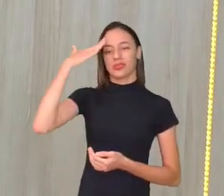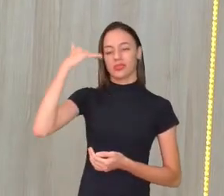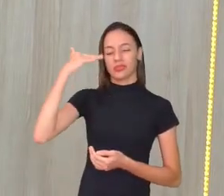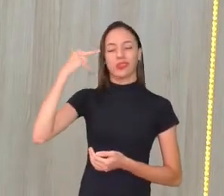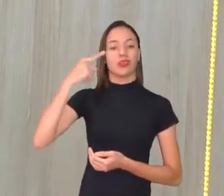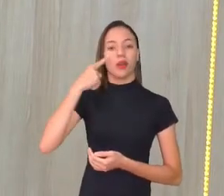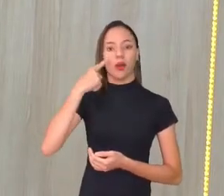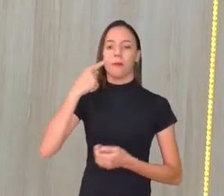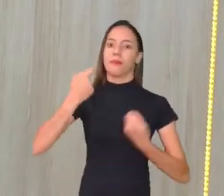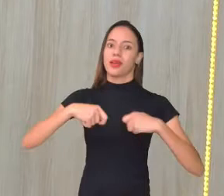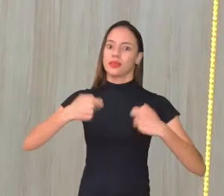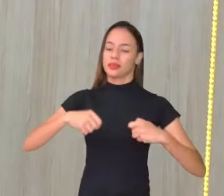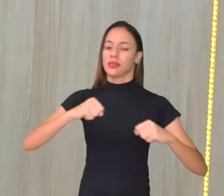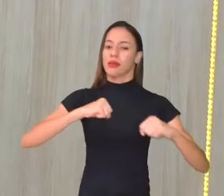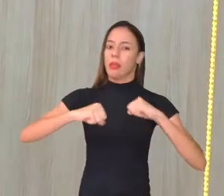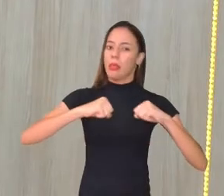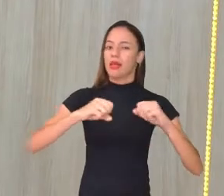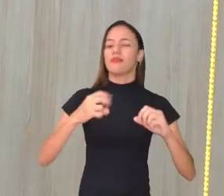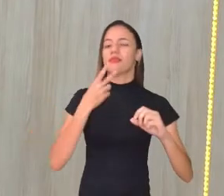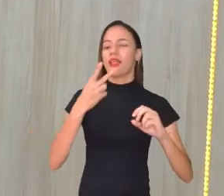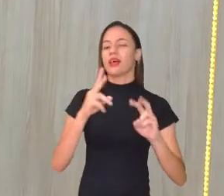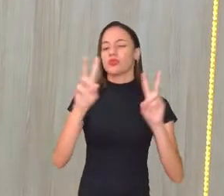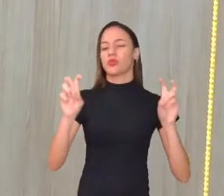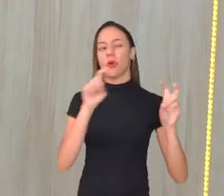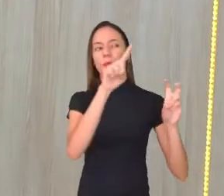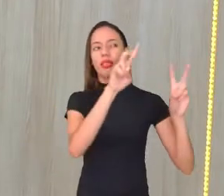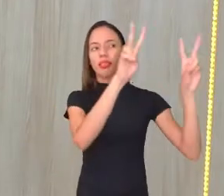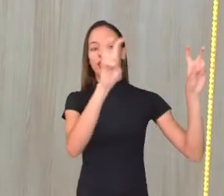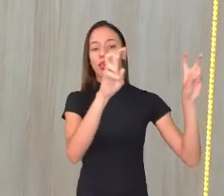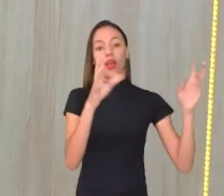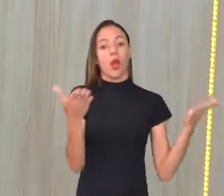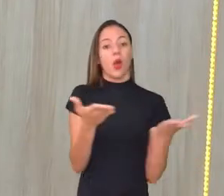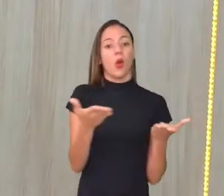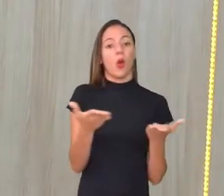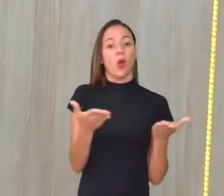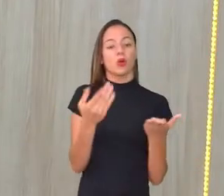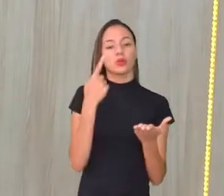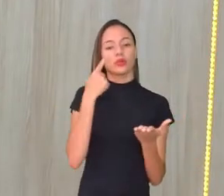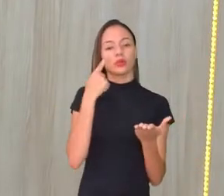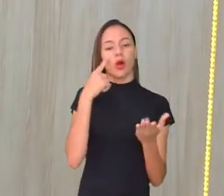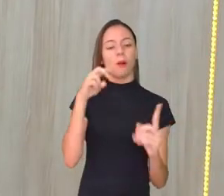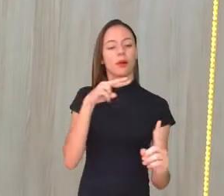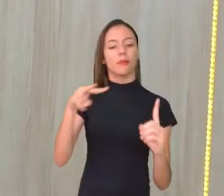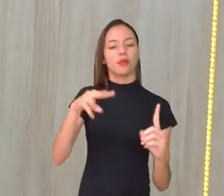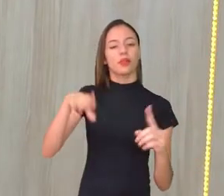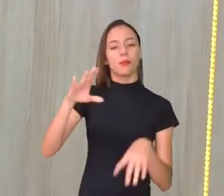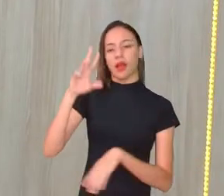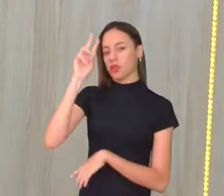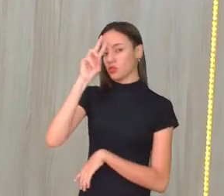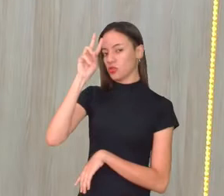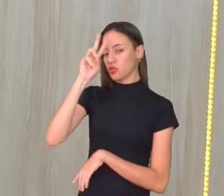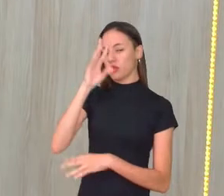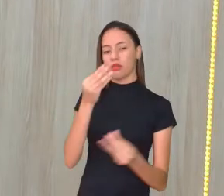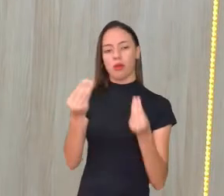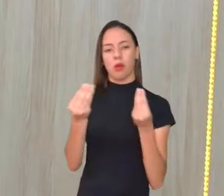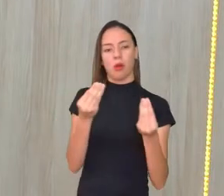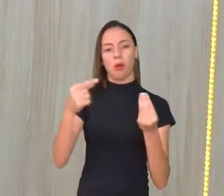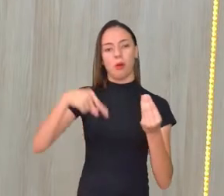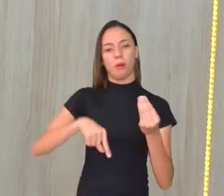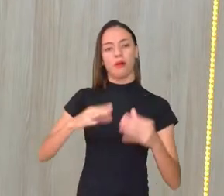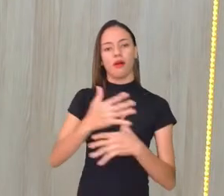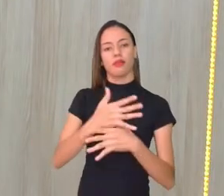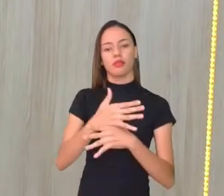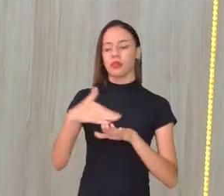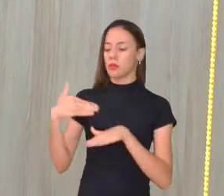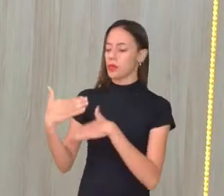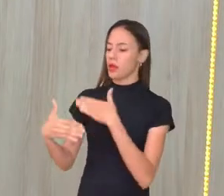que a gente conversar a respeito desse tema. Mas hoje vamos olhar um olhar histórico dele, de como é que a nossa cidade veio